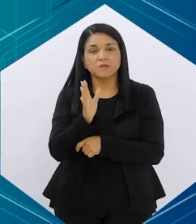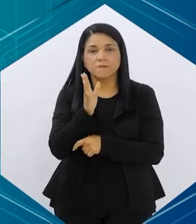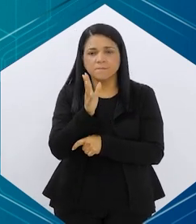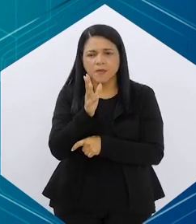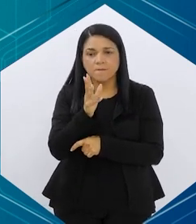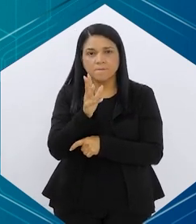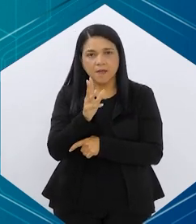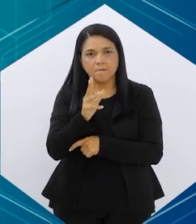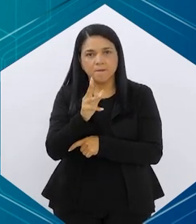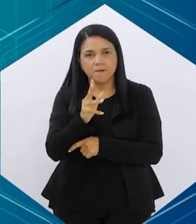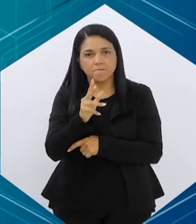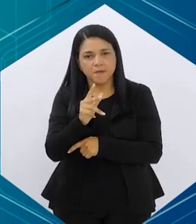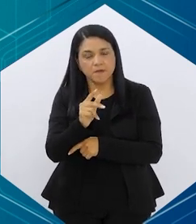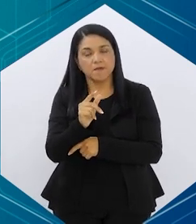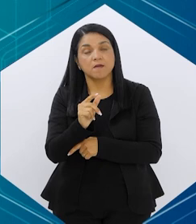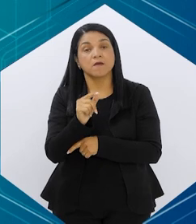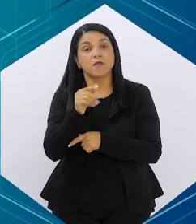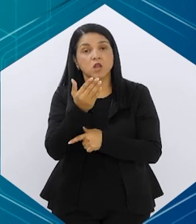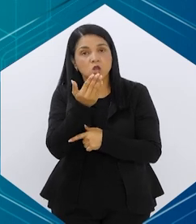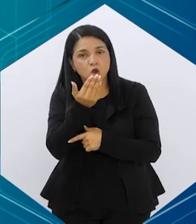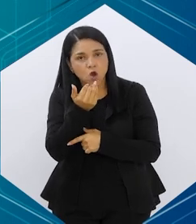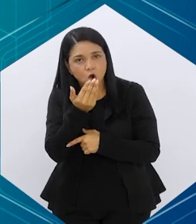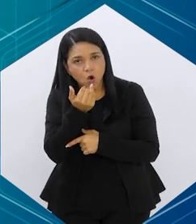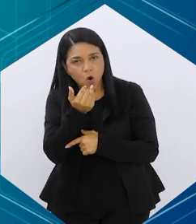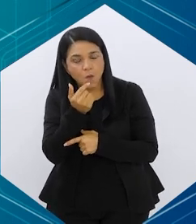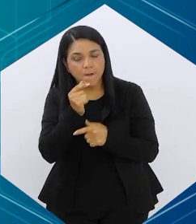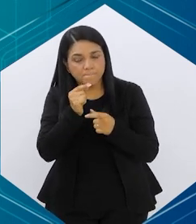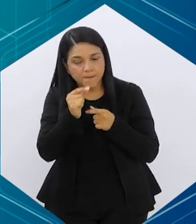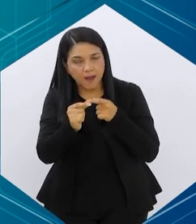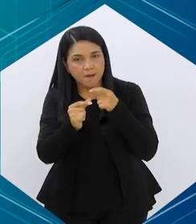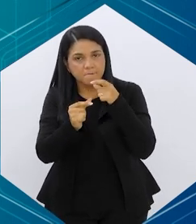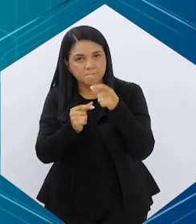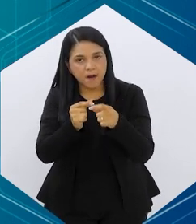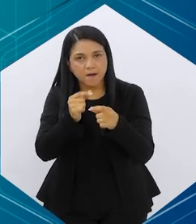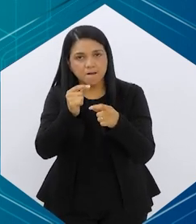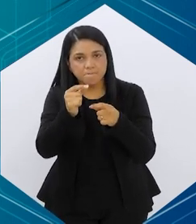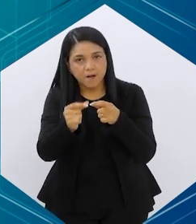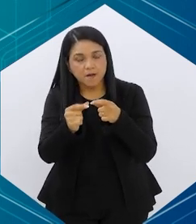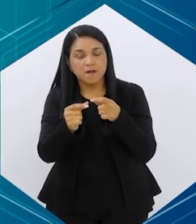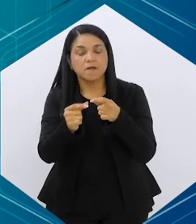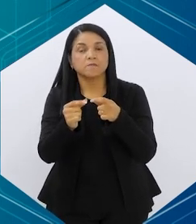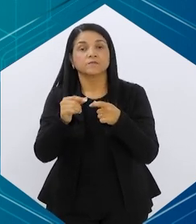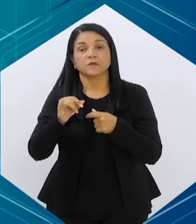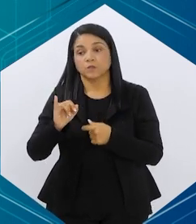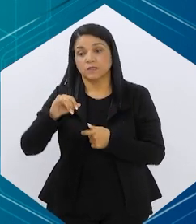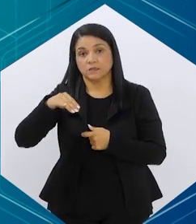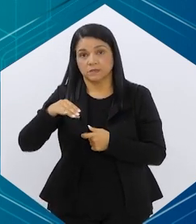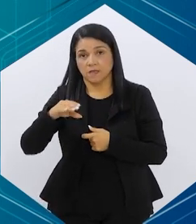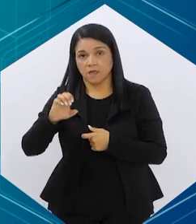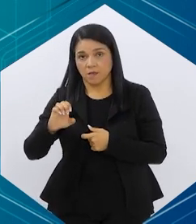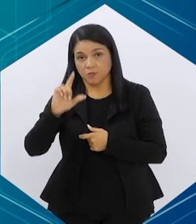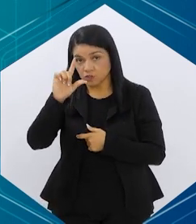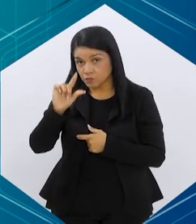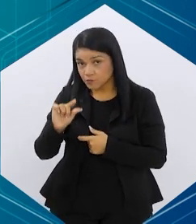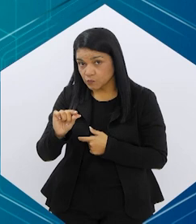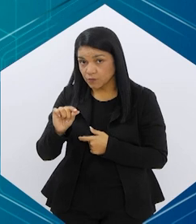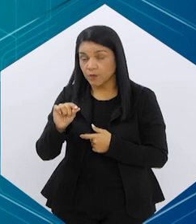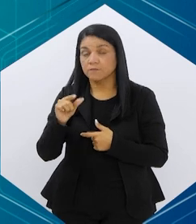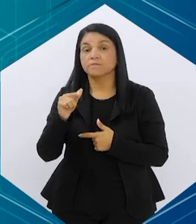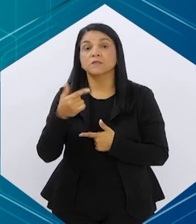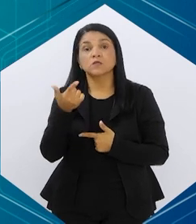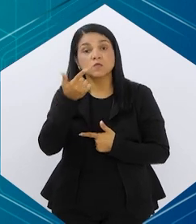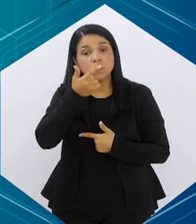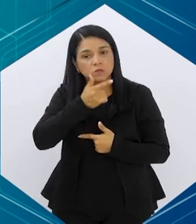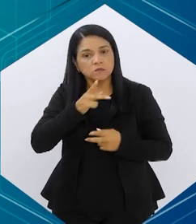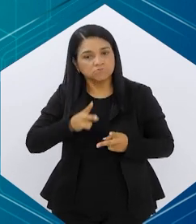acelerado, né? Porque de fato que ele coma e diminui a perda de massa magra, e mantenha